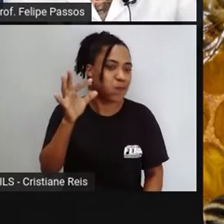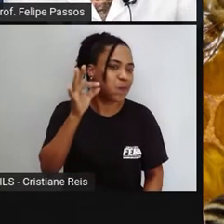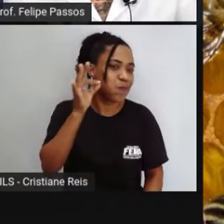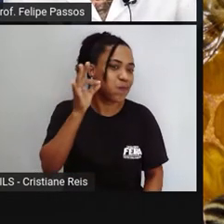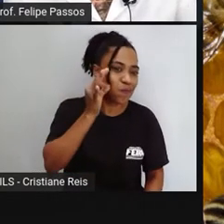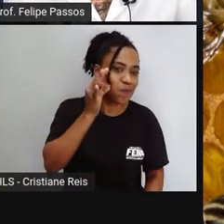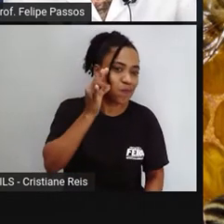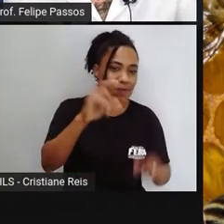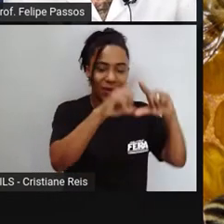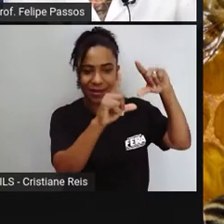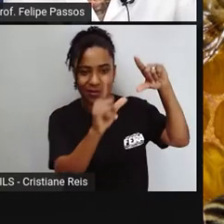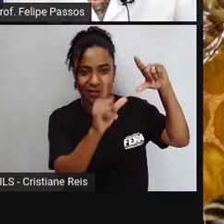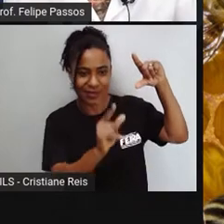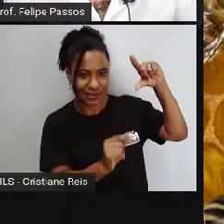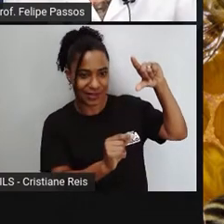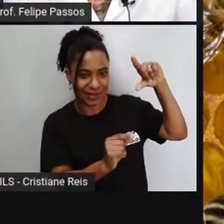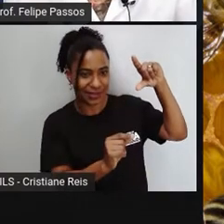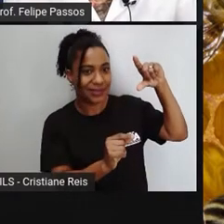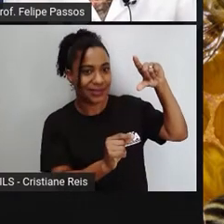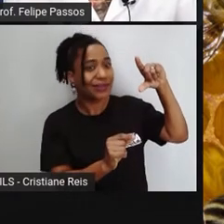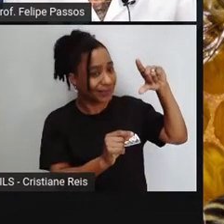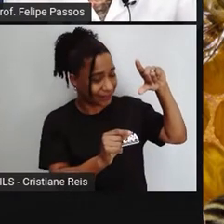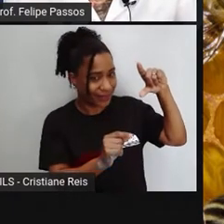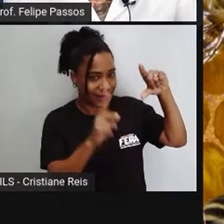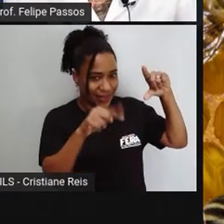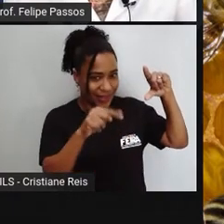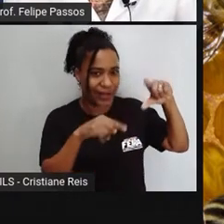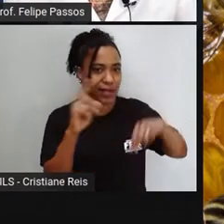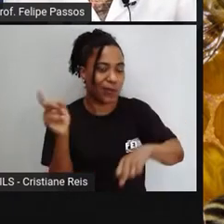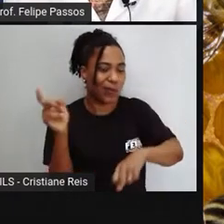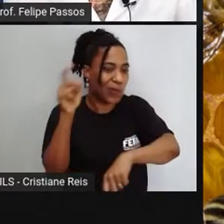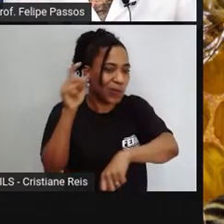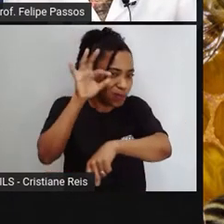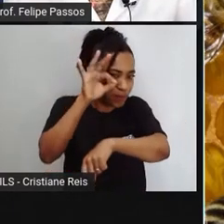apismelífera, né? E ela tem realmente uma peçonha bem dolorida.